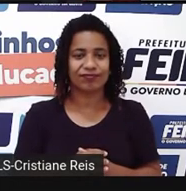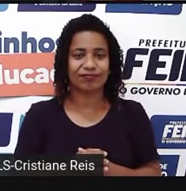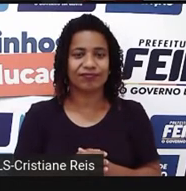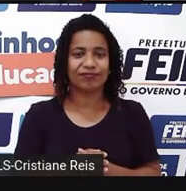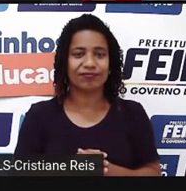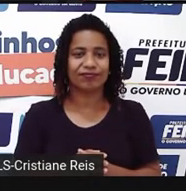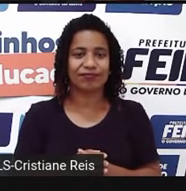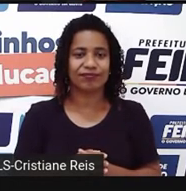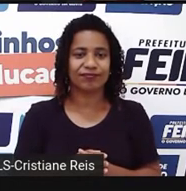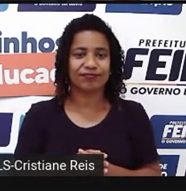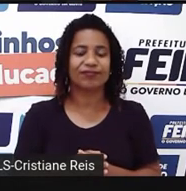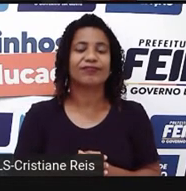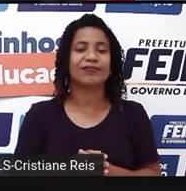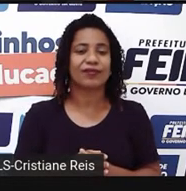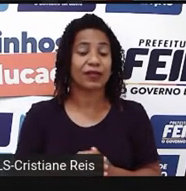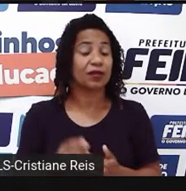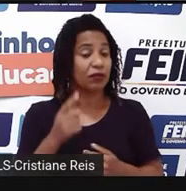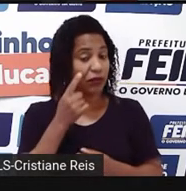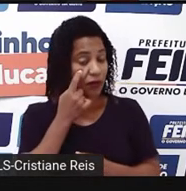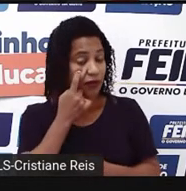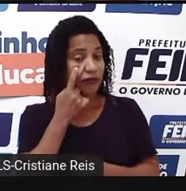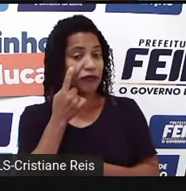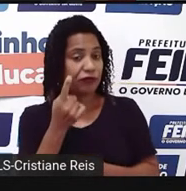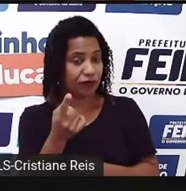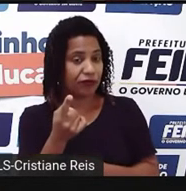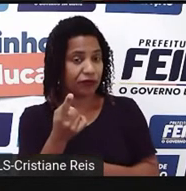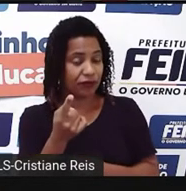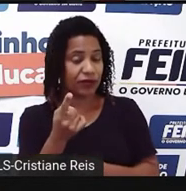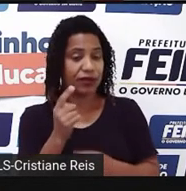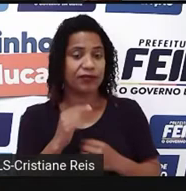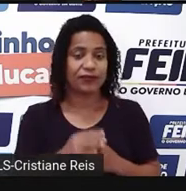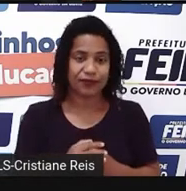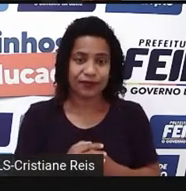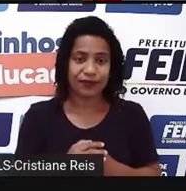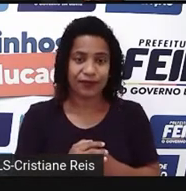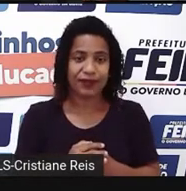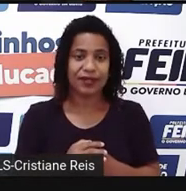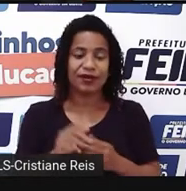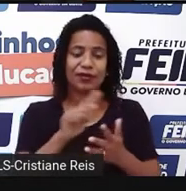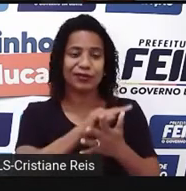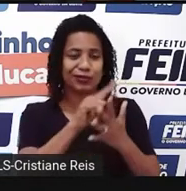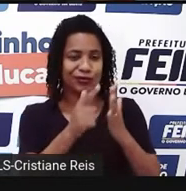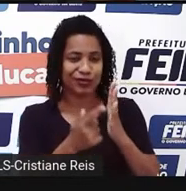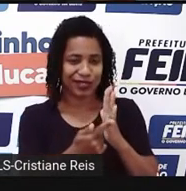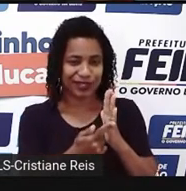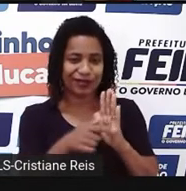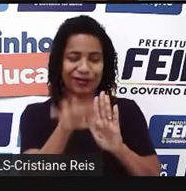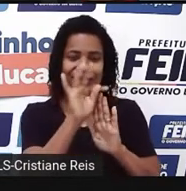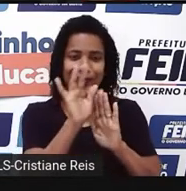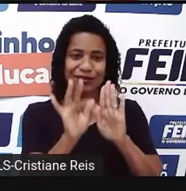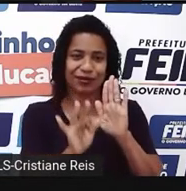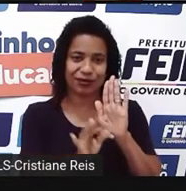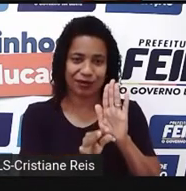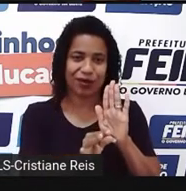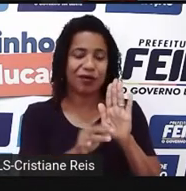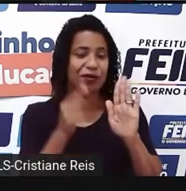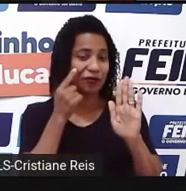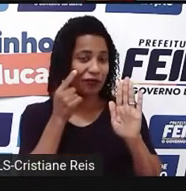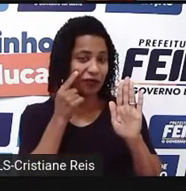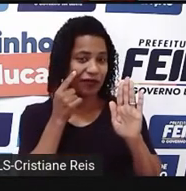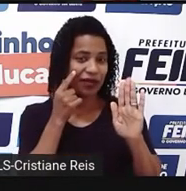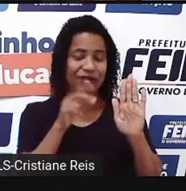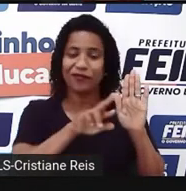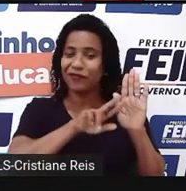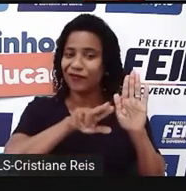olhando para esse gênero textual, observando seus aspectos, aqueles elementos que o